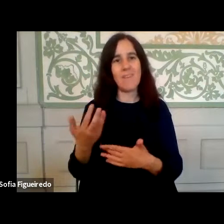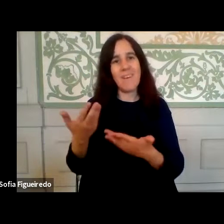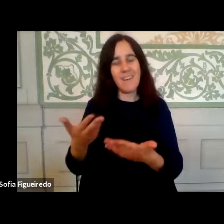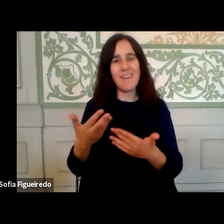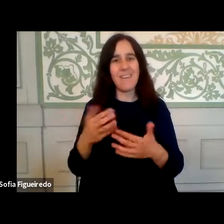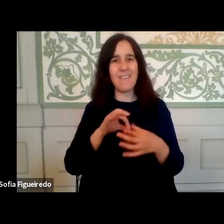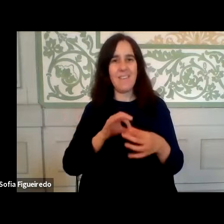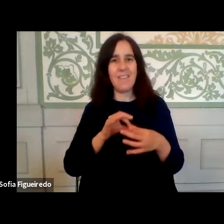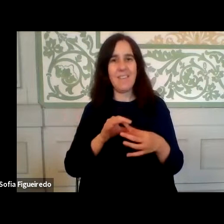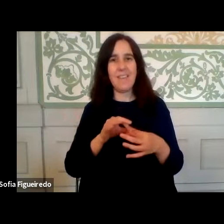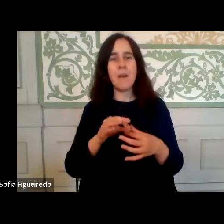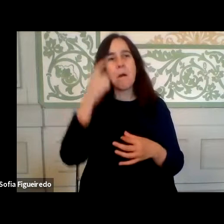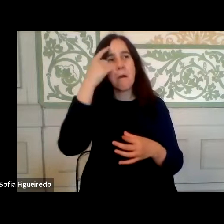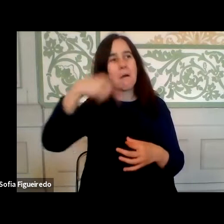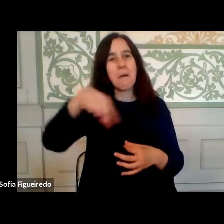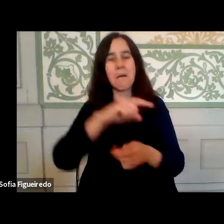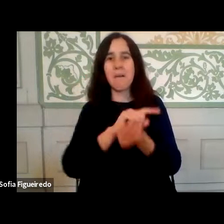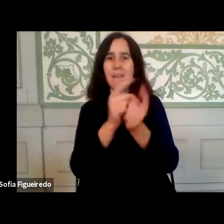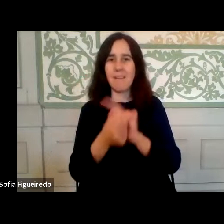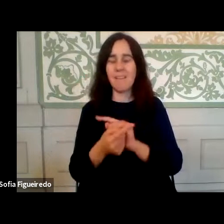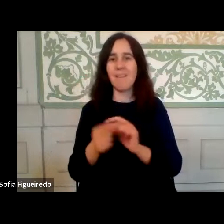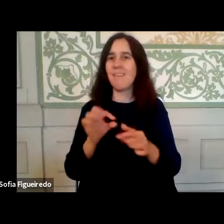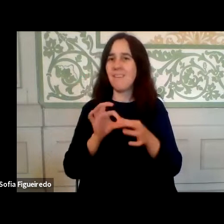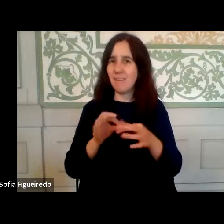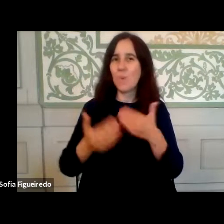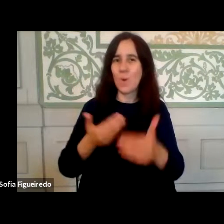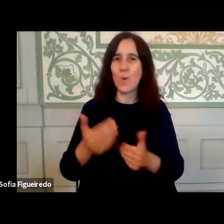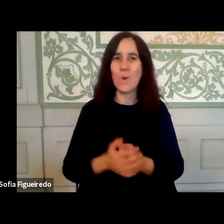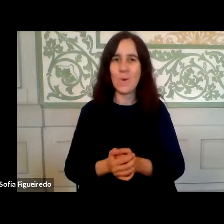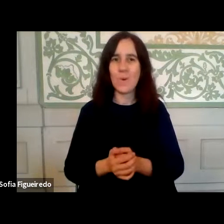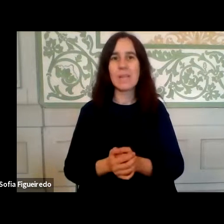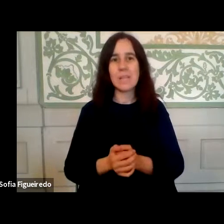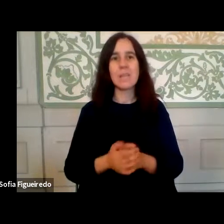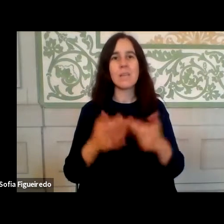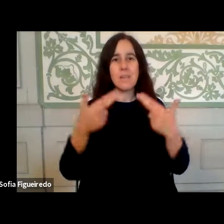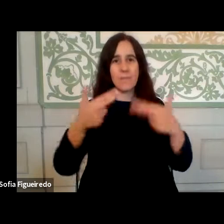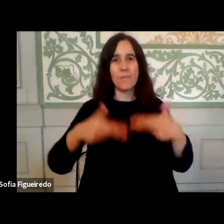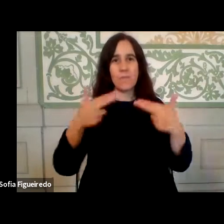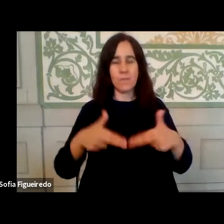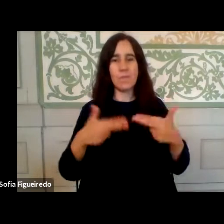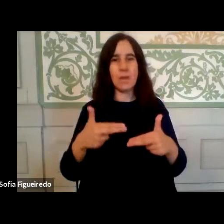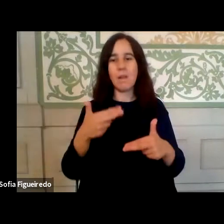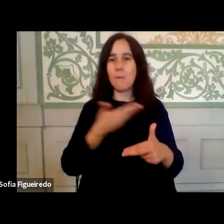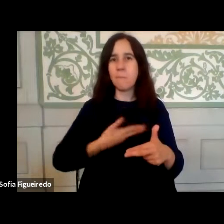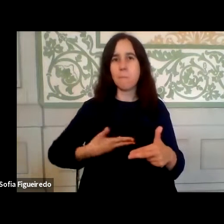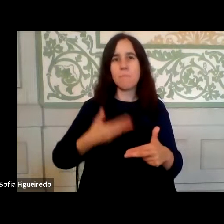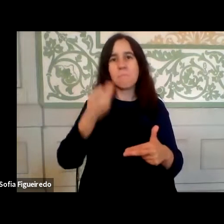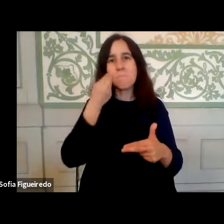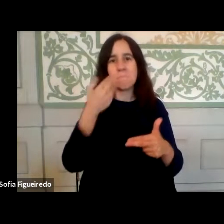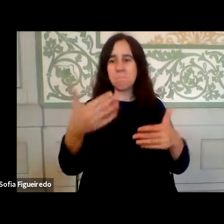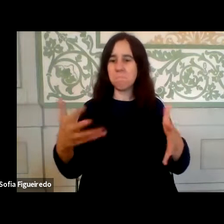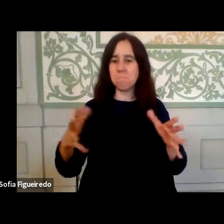contrariamente ao que muitos supõem, com agilidade, através das fronteiras organizacionais clássicas das nossas hierarquias